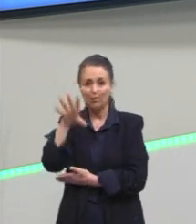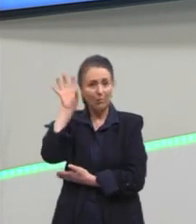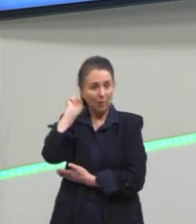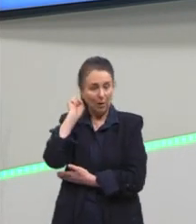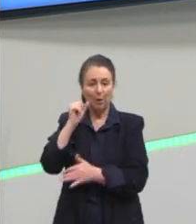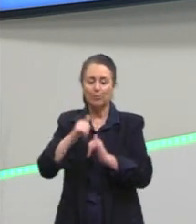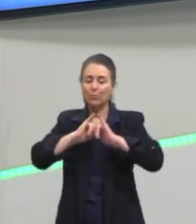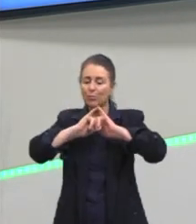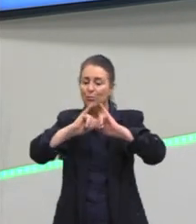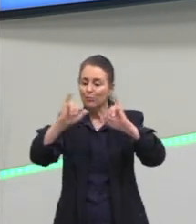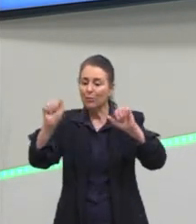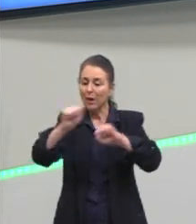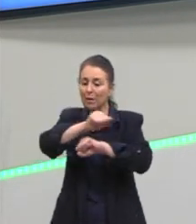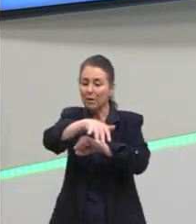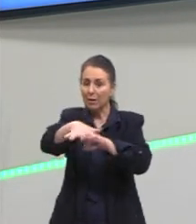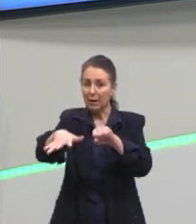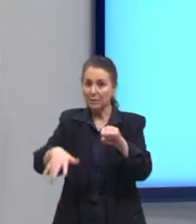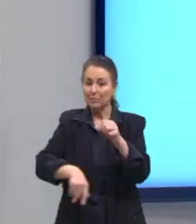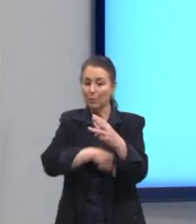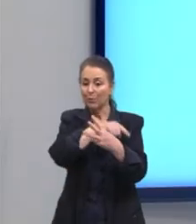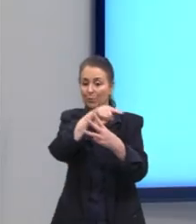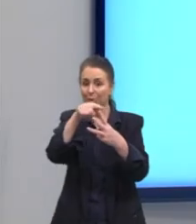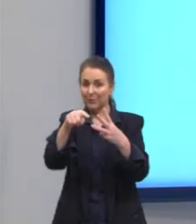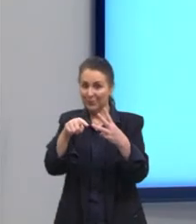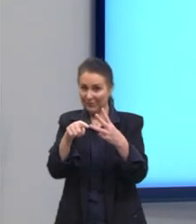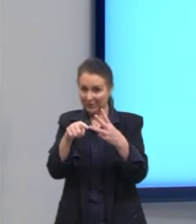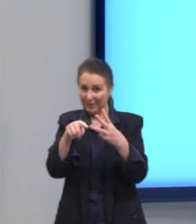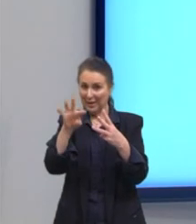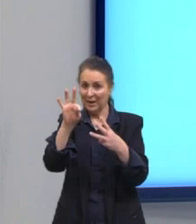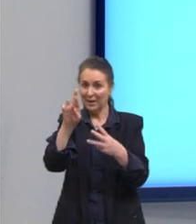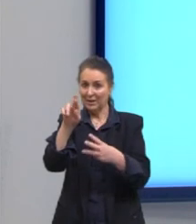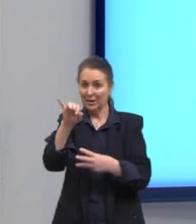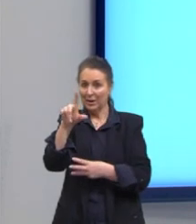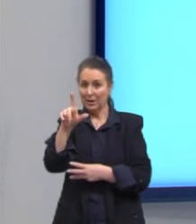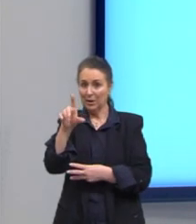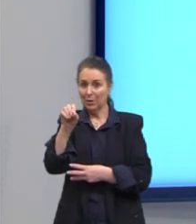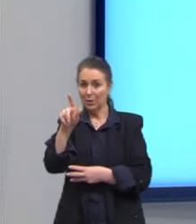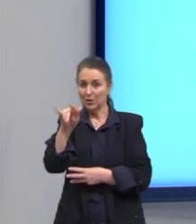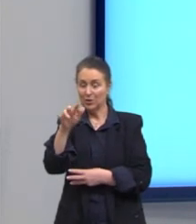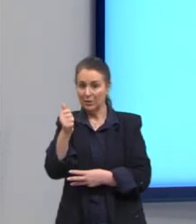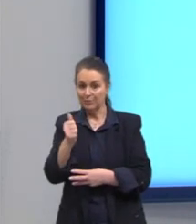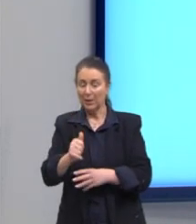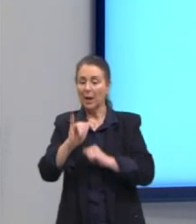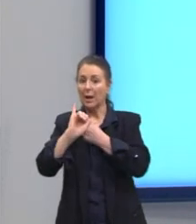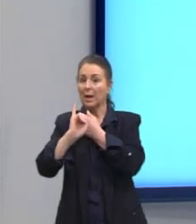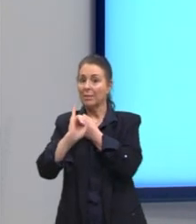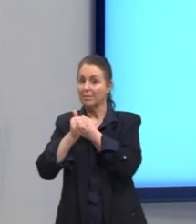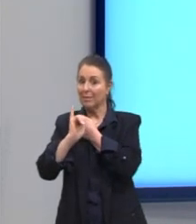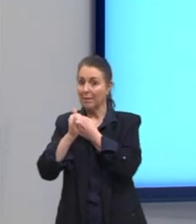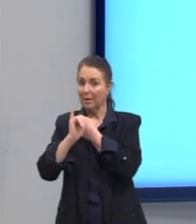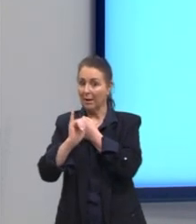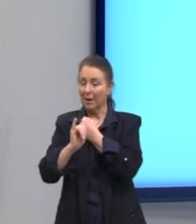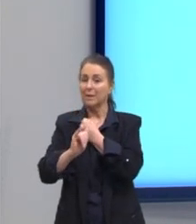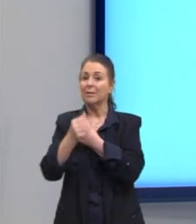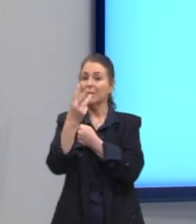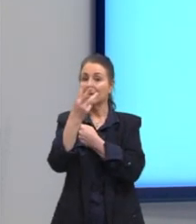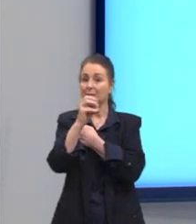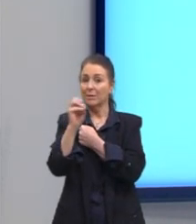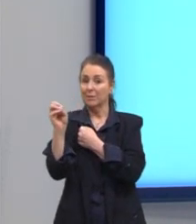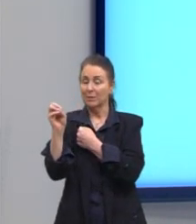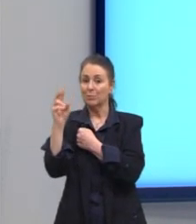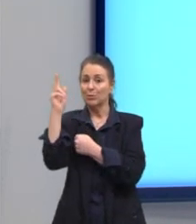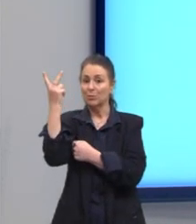mídia, né, o Tempo e o Vento, então, uma trilogia que narra, né, 200 anos da história do Rio Grande do Sul, então, quem gosta de literatura,